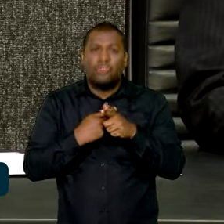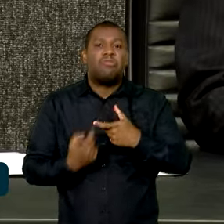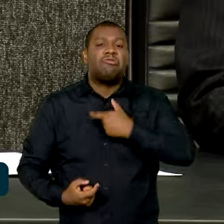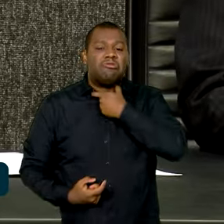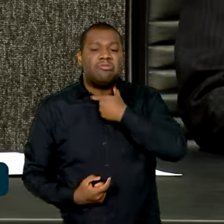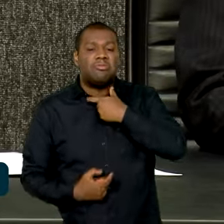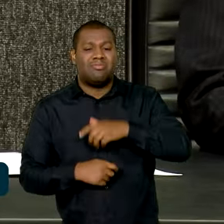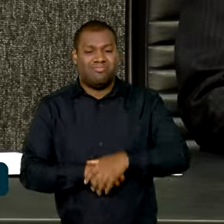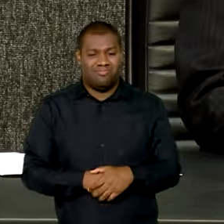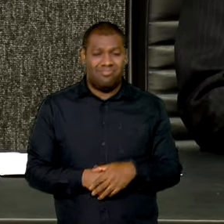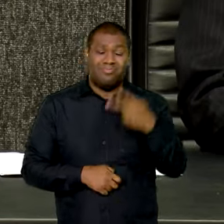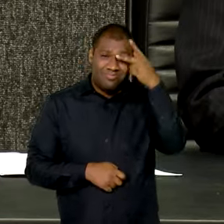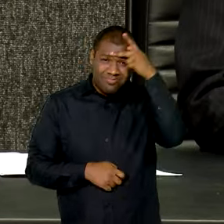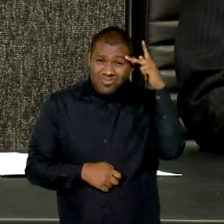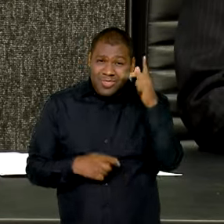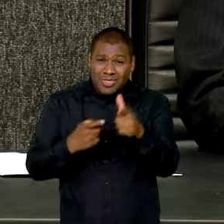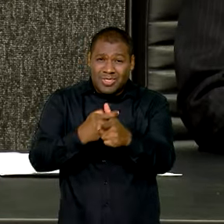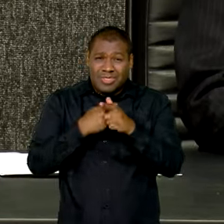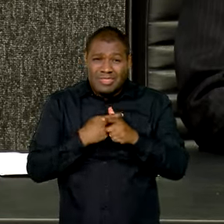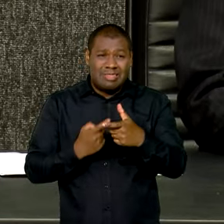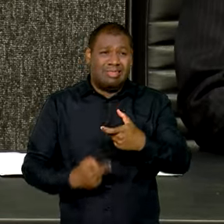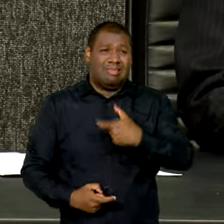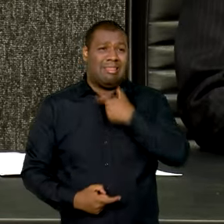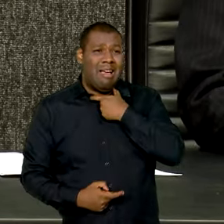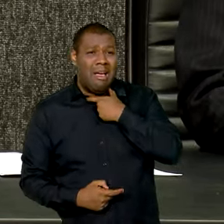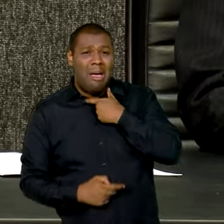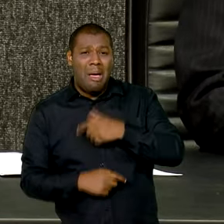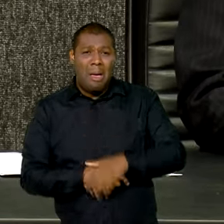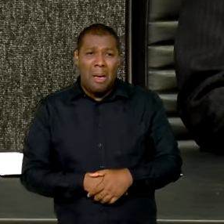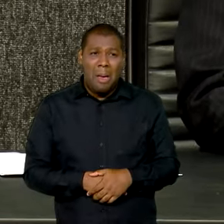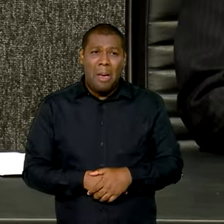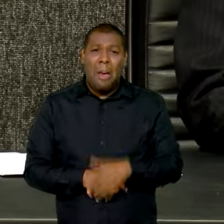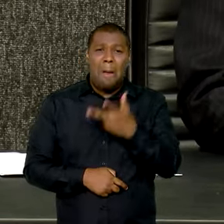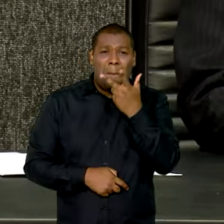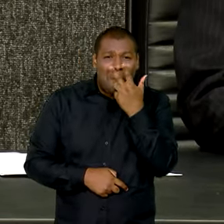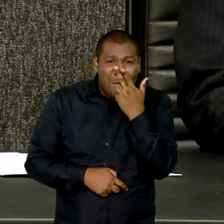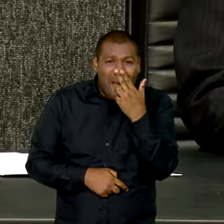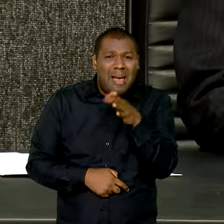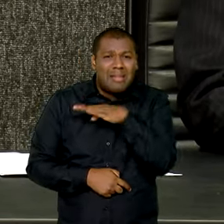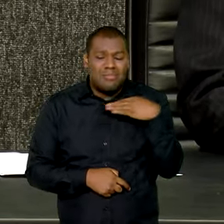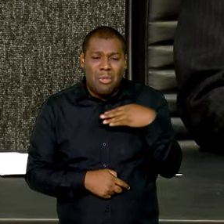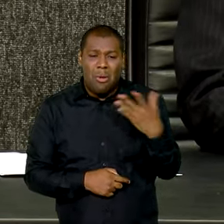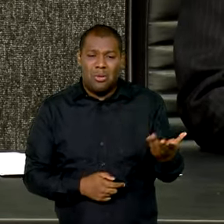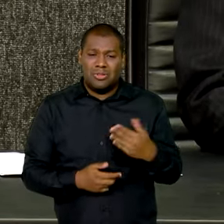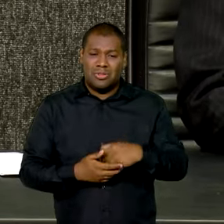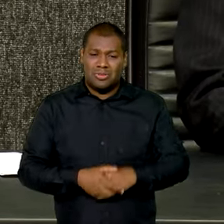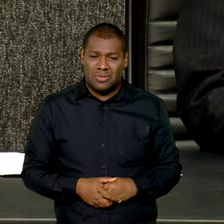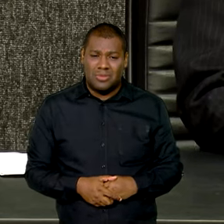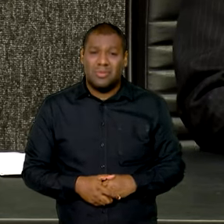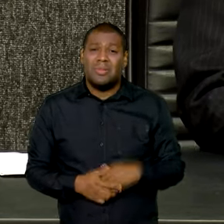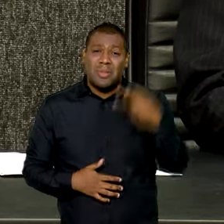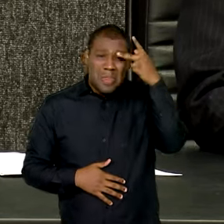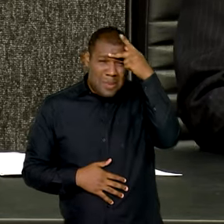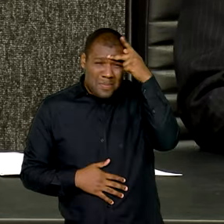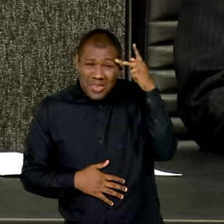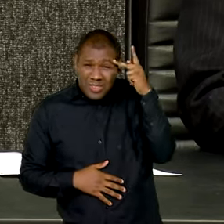superendividamento representa, na verdade, uma morte civil do cidadão. Na medida em que ele fica